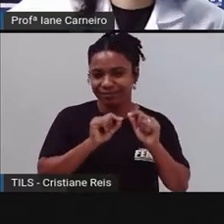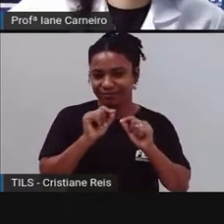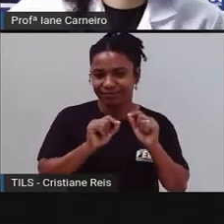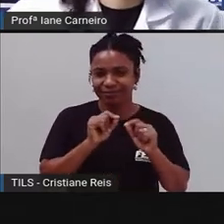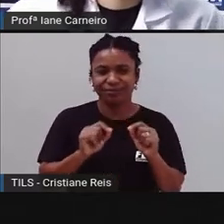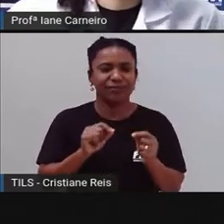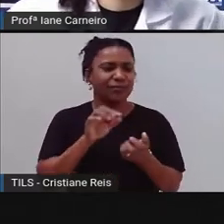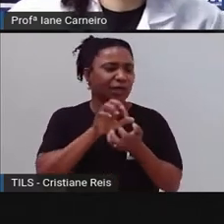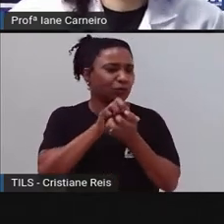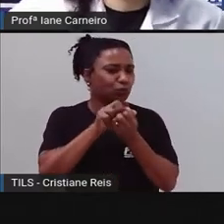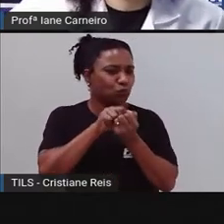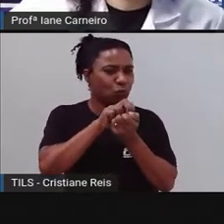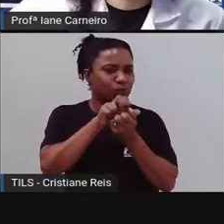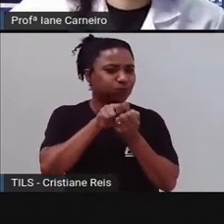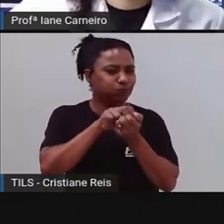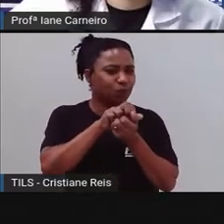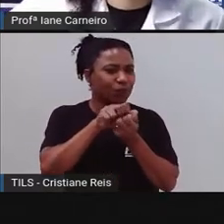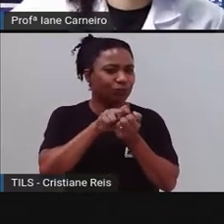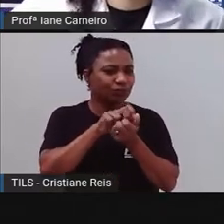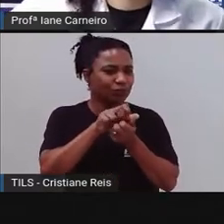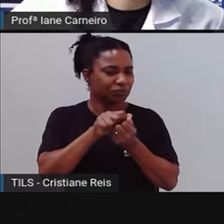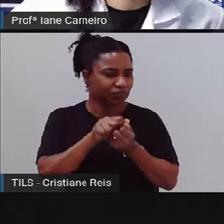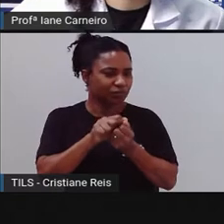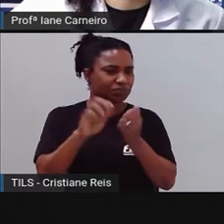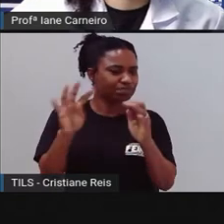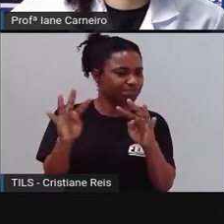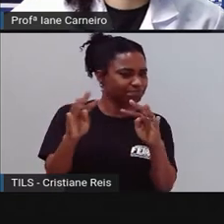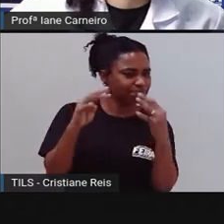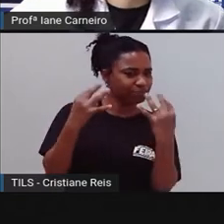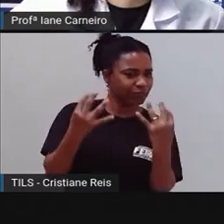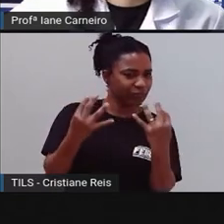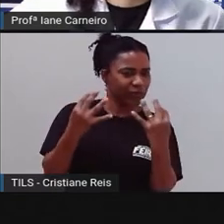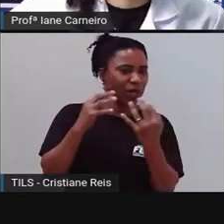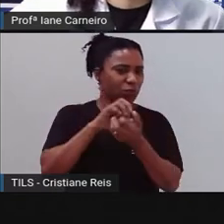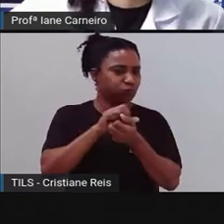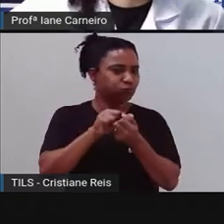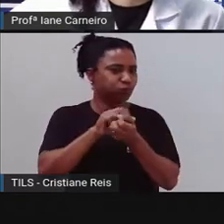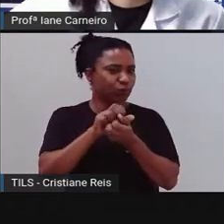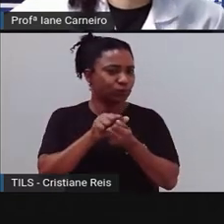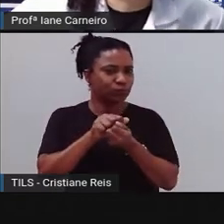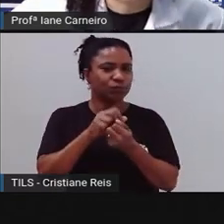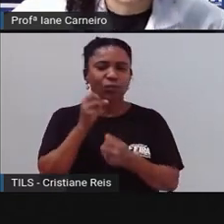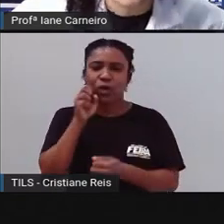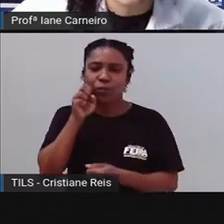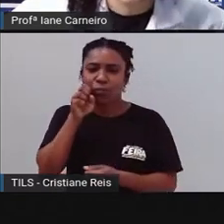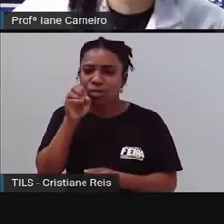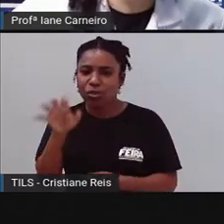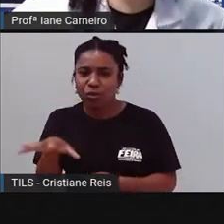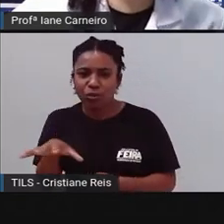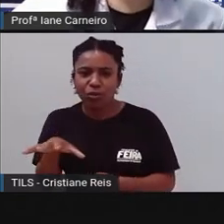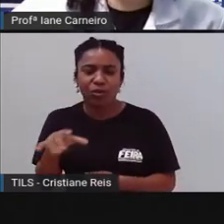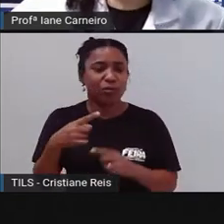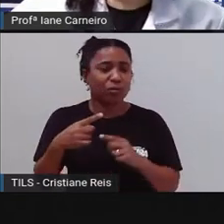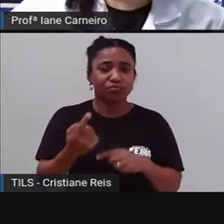canto. Todo mundo vem me ver. Mastigo e jogo fora. Por que não posso comer? Você sabe o que é?